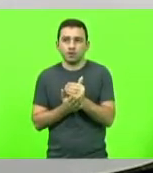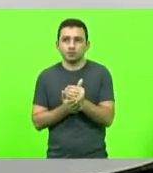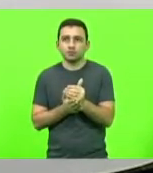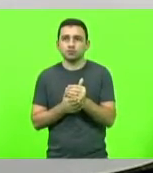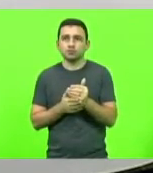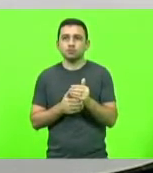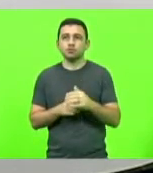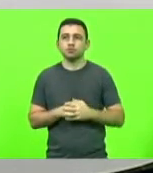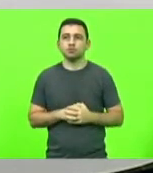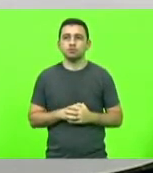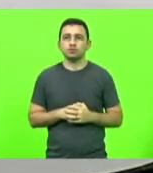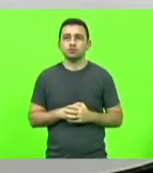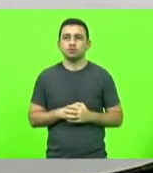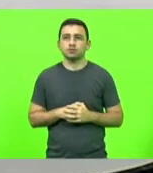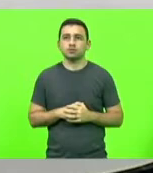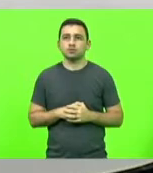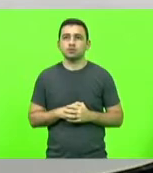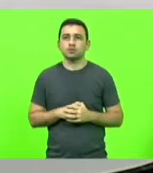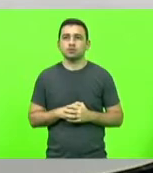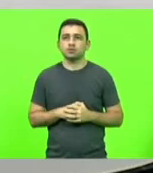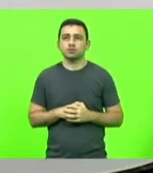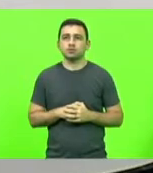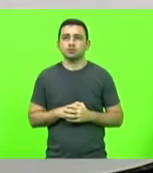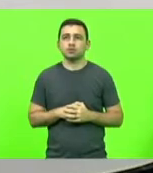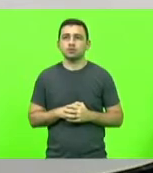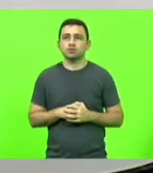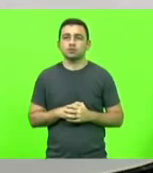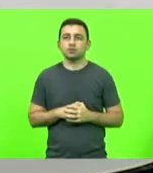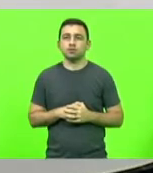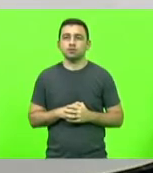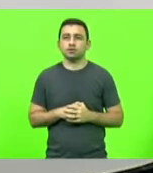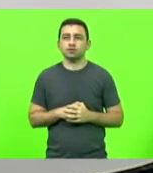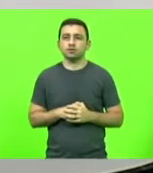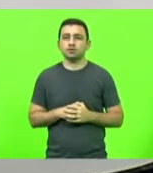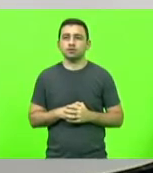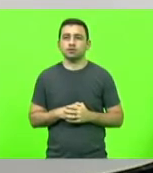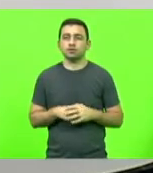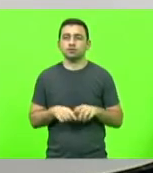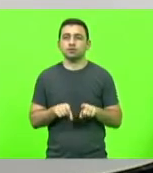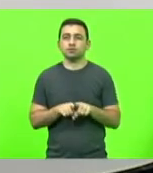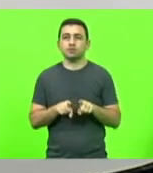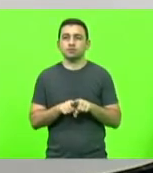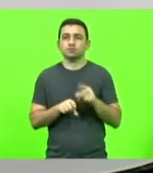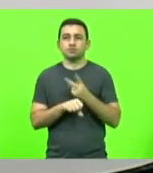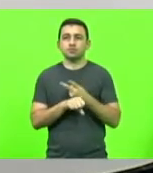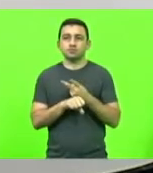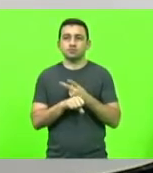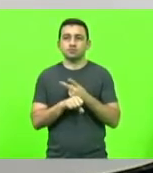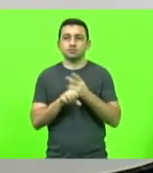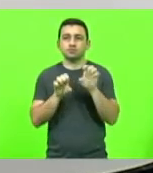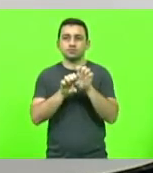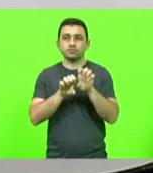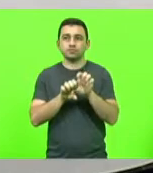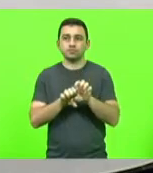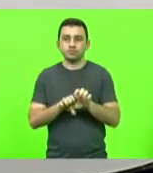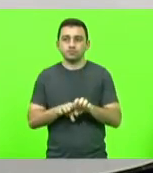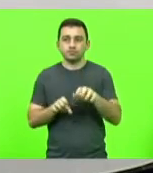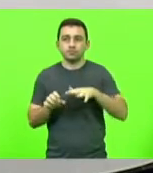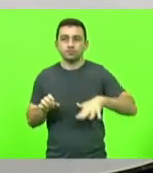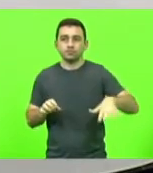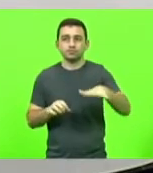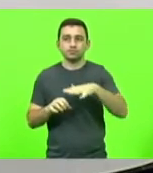o sargento Lima entende bem dessa pauta, muito mais do que eu, ela procura estruturar os seus comandos.